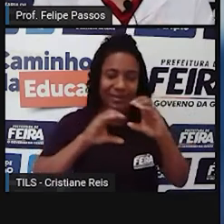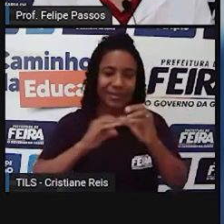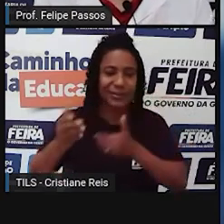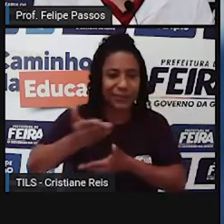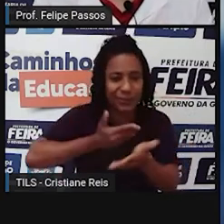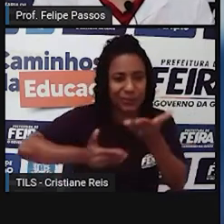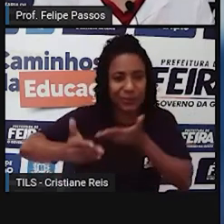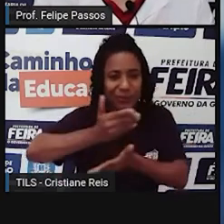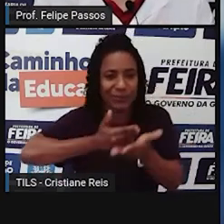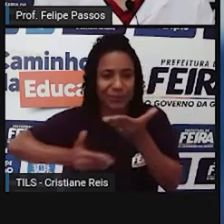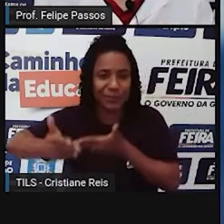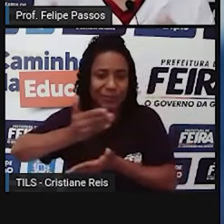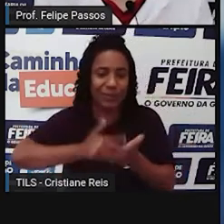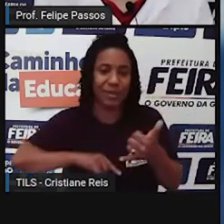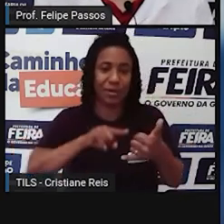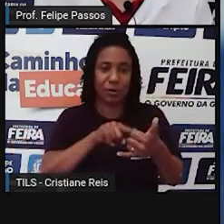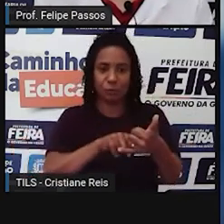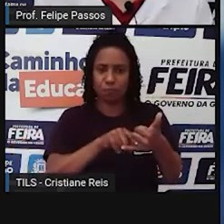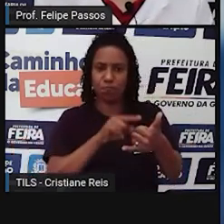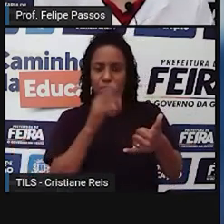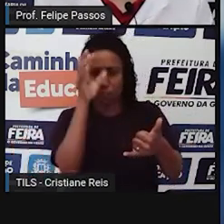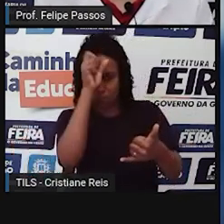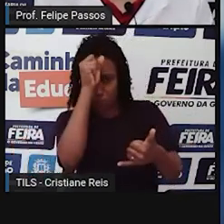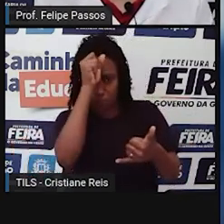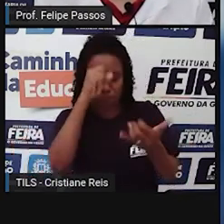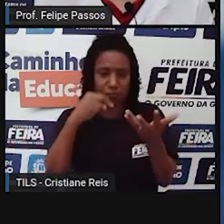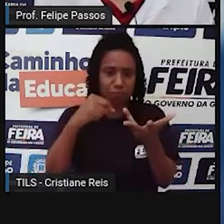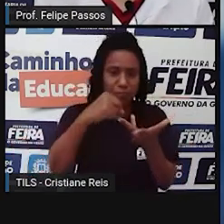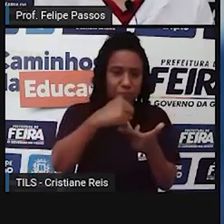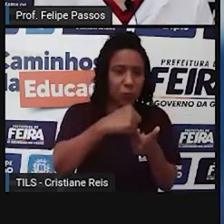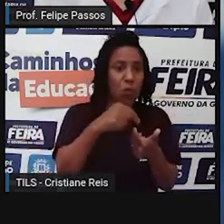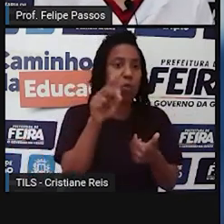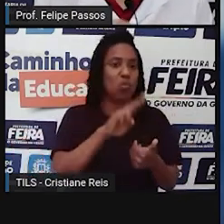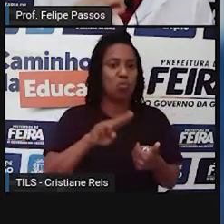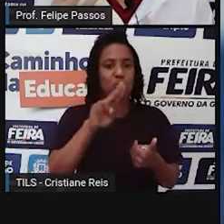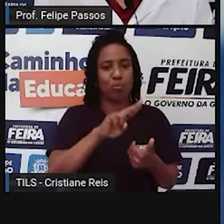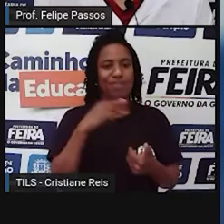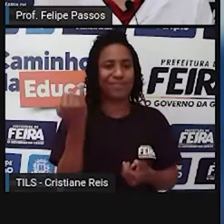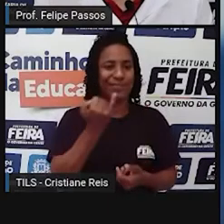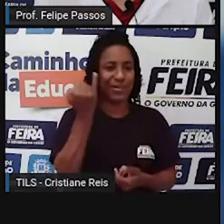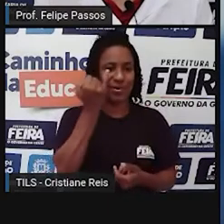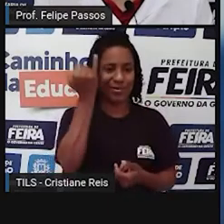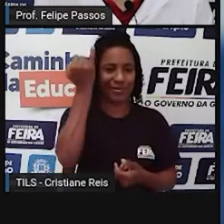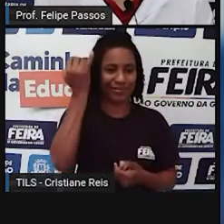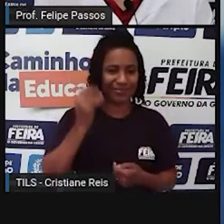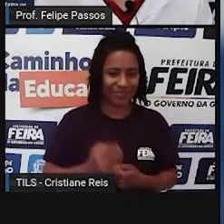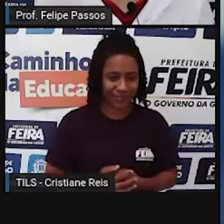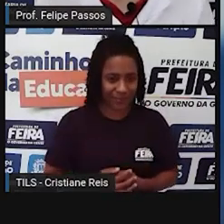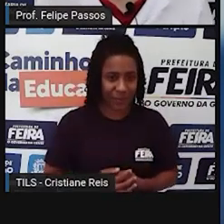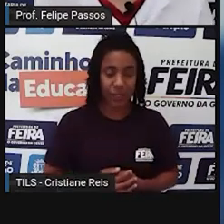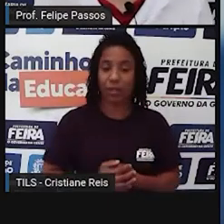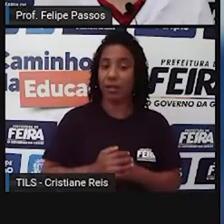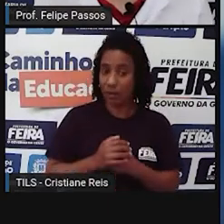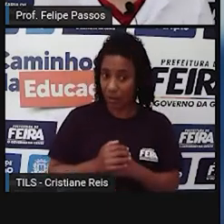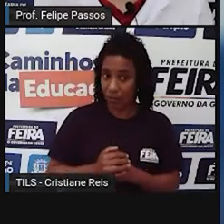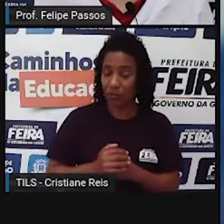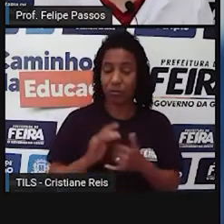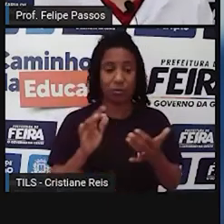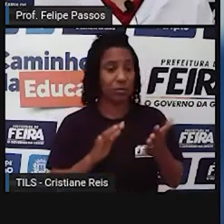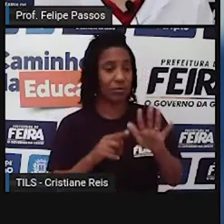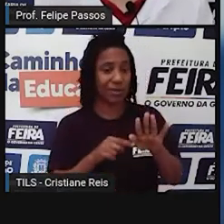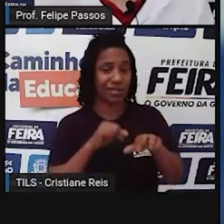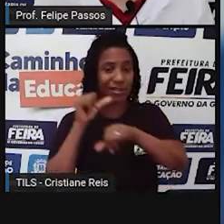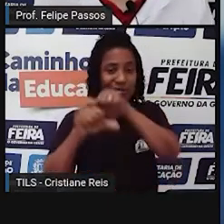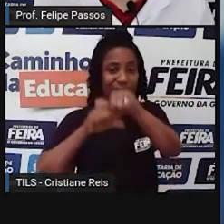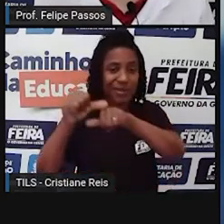ter mais recursos e mais aplicações ali àquele aparelho. Então, essa transformação digital está aí, né?